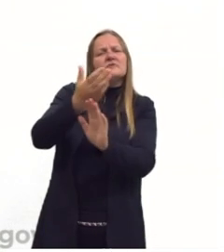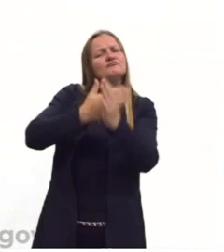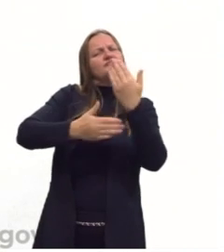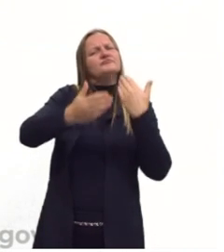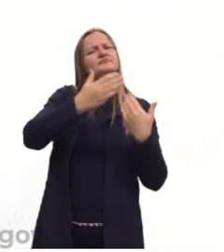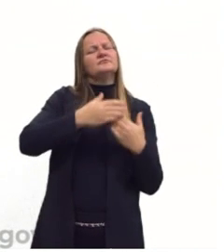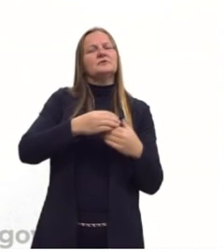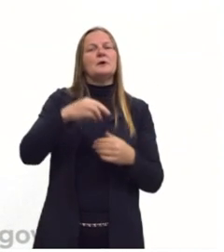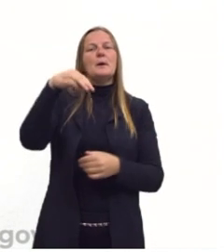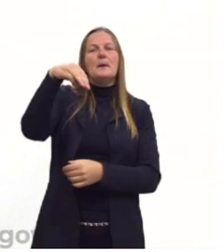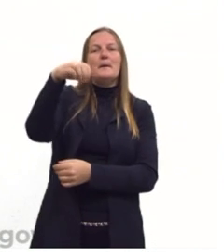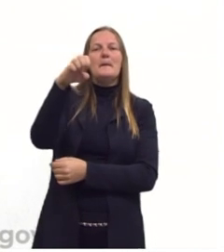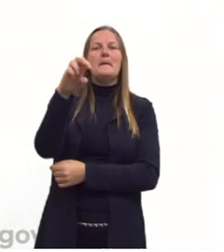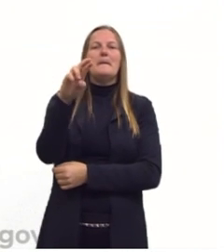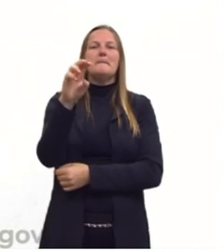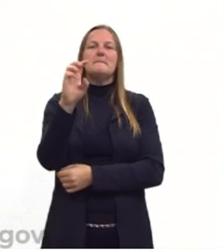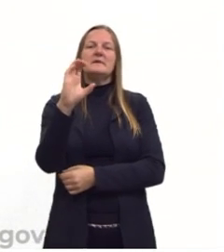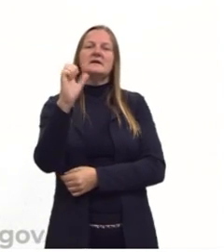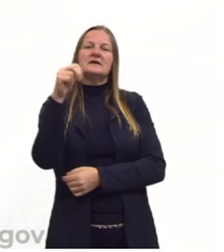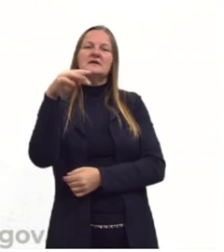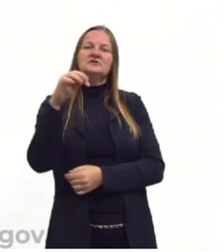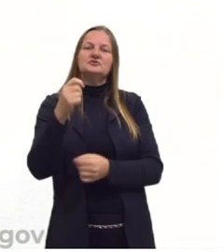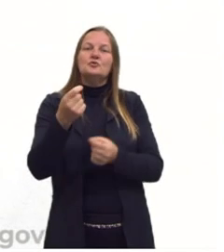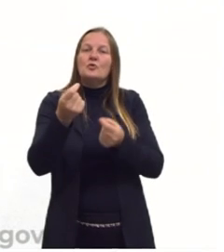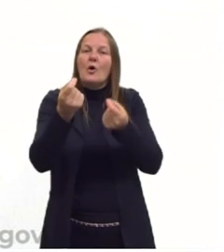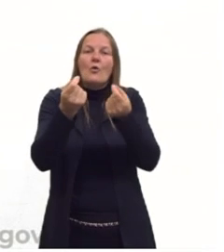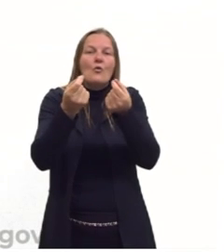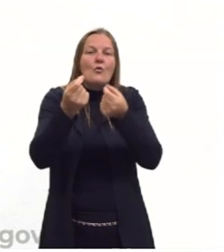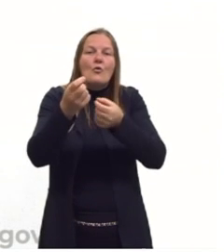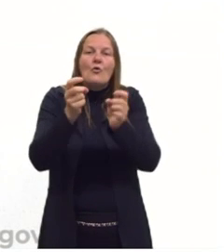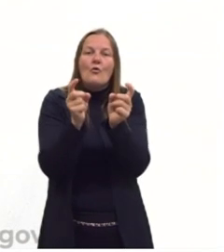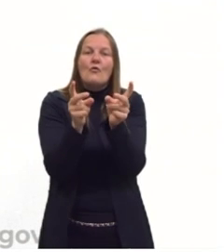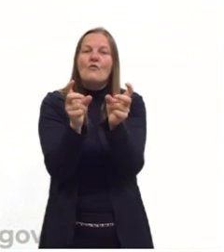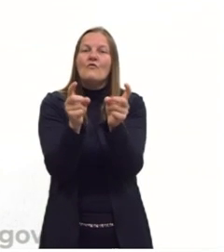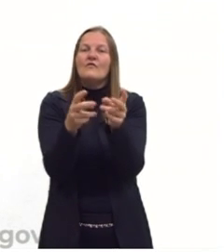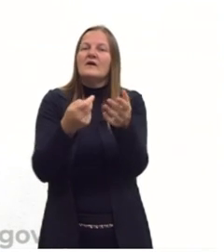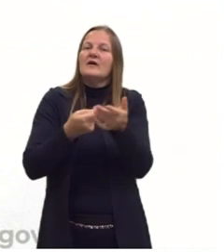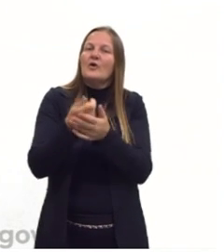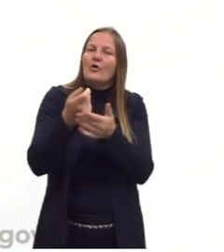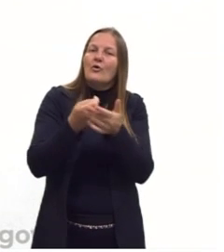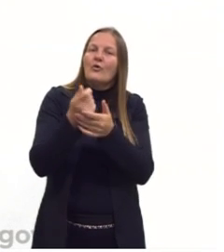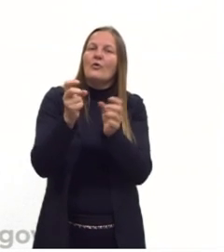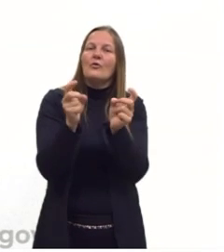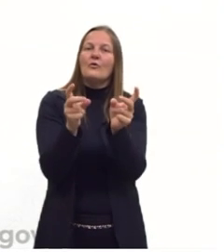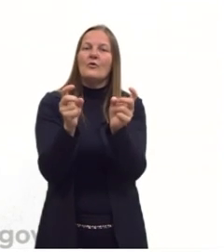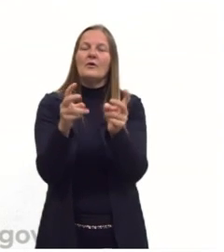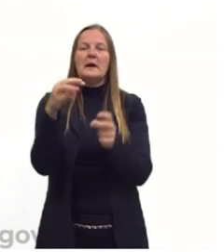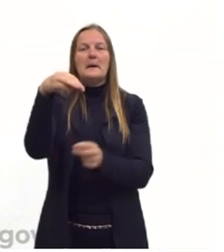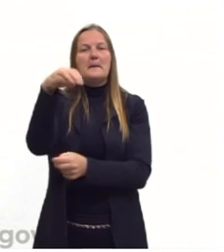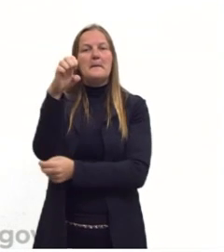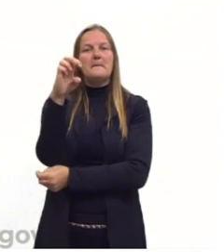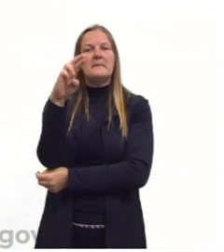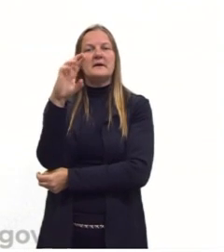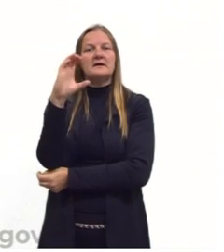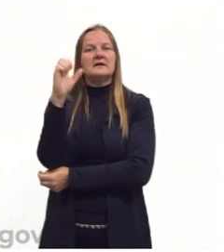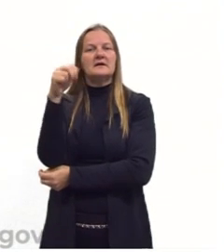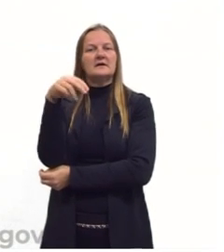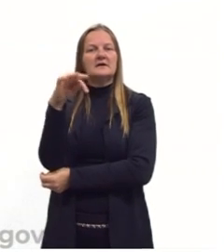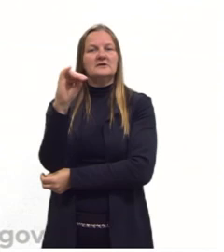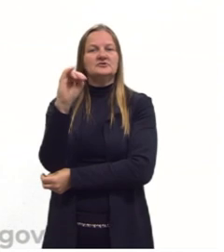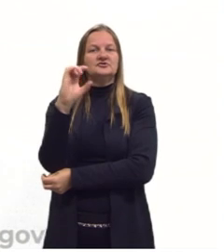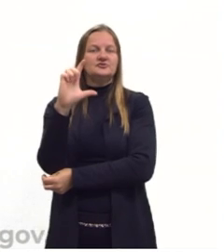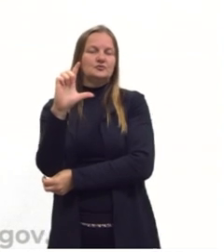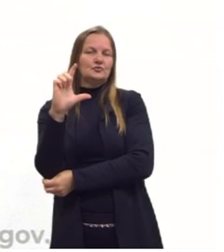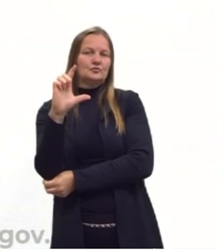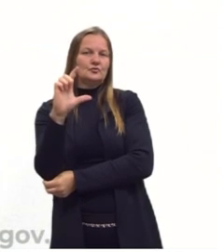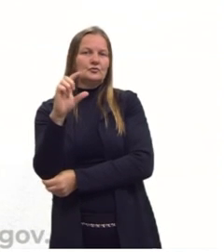mercantil ou comercial. E quais são as principais características desse capitalismo mercantil? Ele